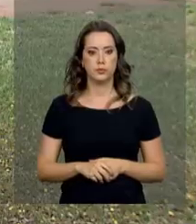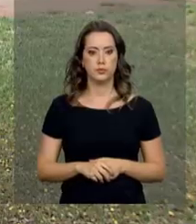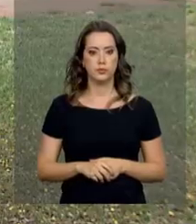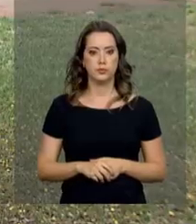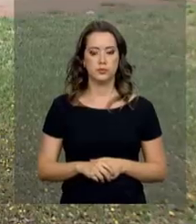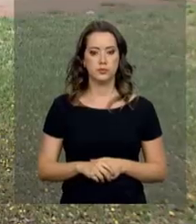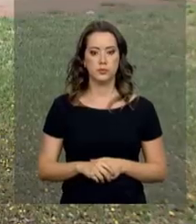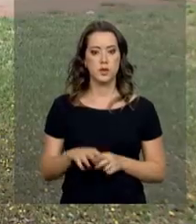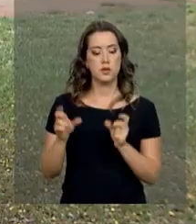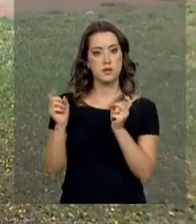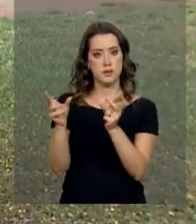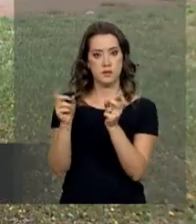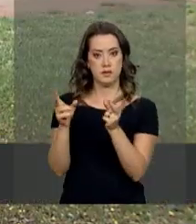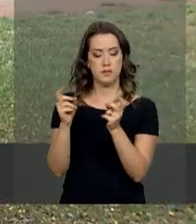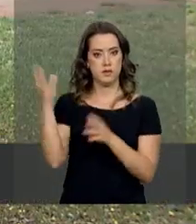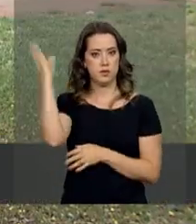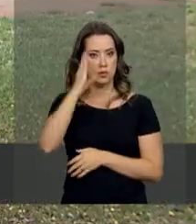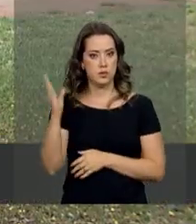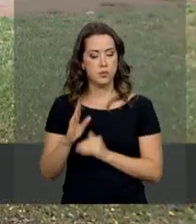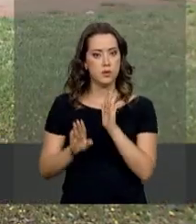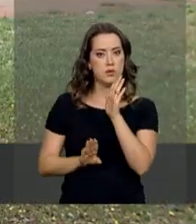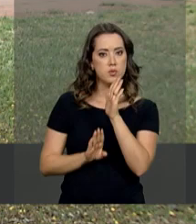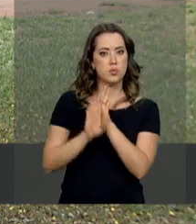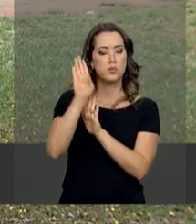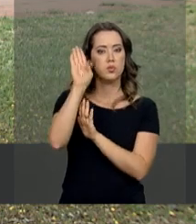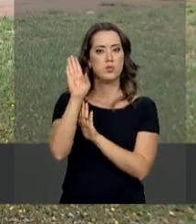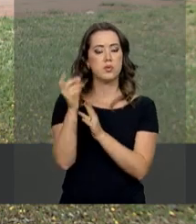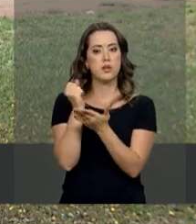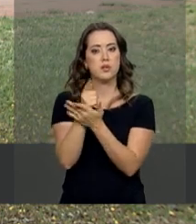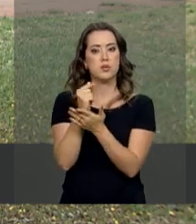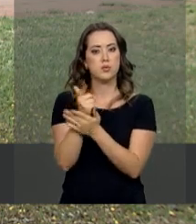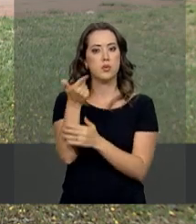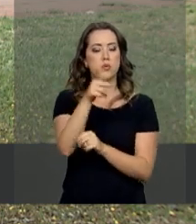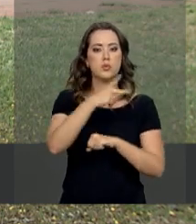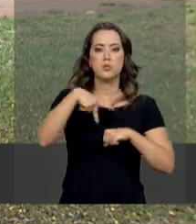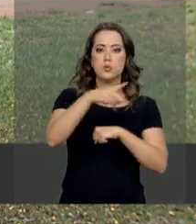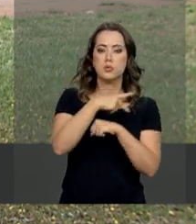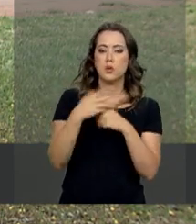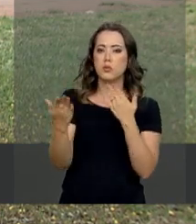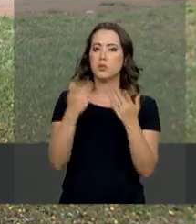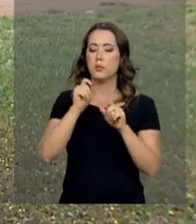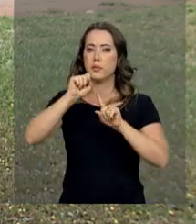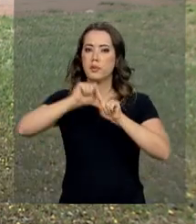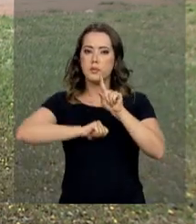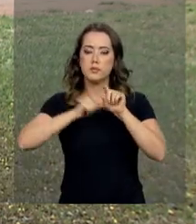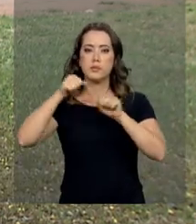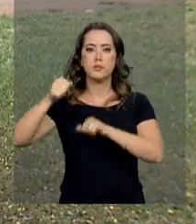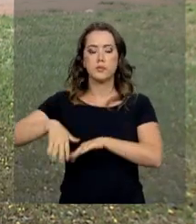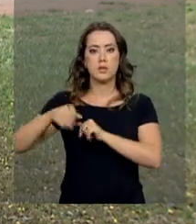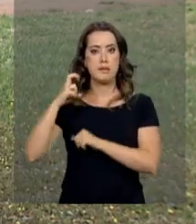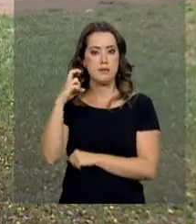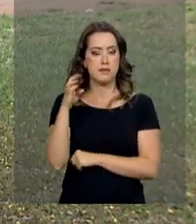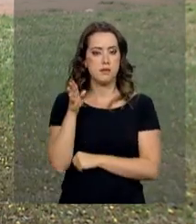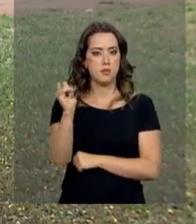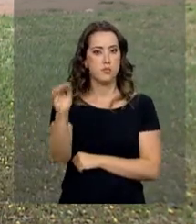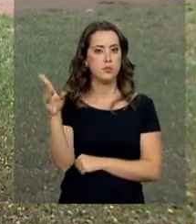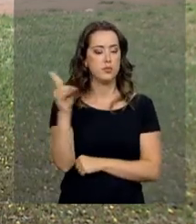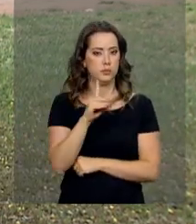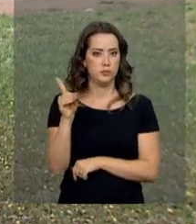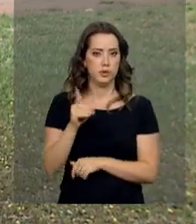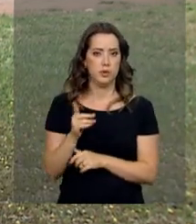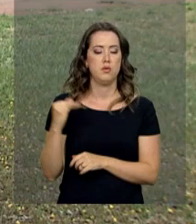As exportações brasileiras superaram as compras de outros países no mês de setembro em cerca de 5 bilhões de dólares.